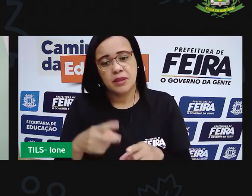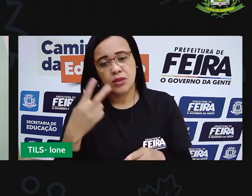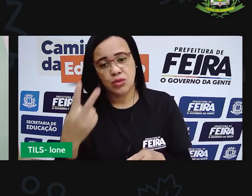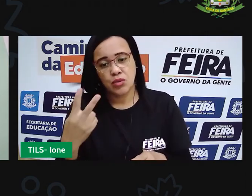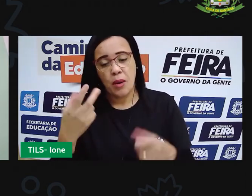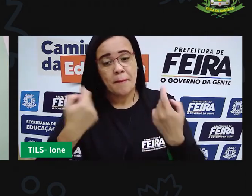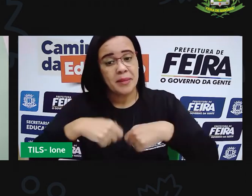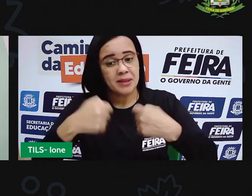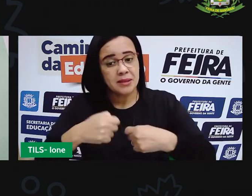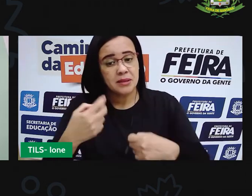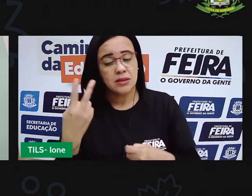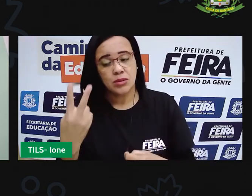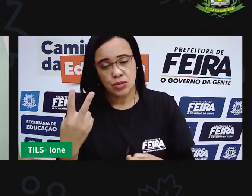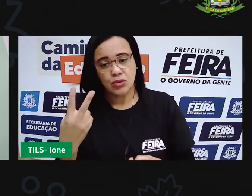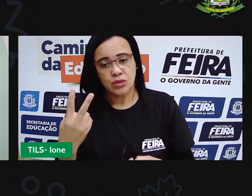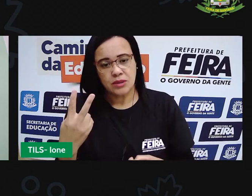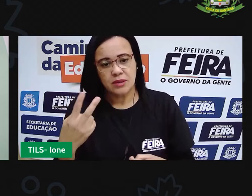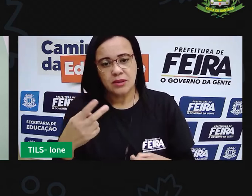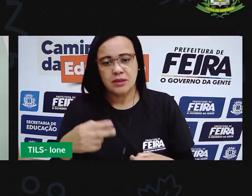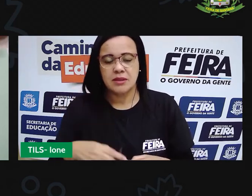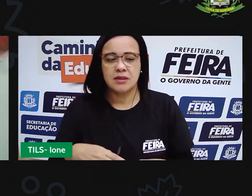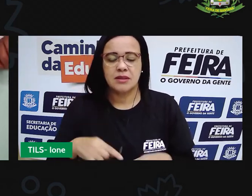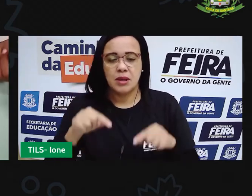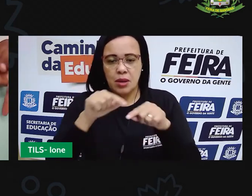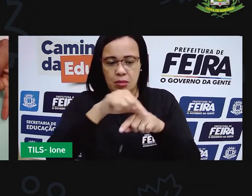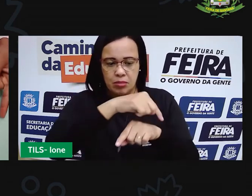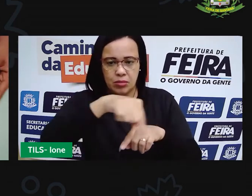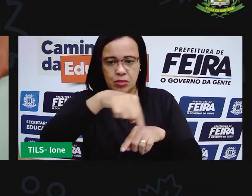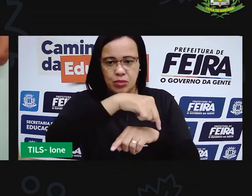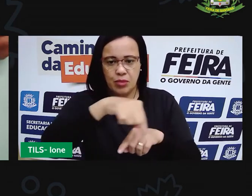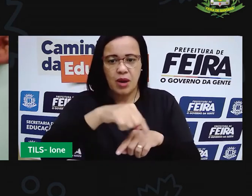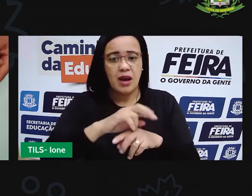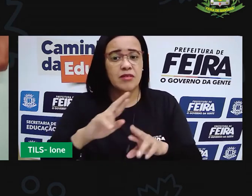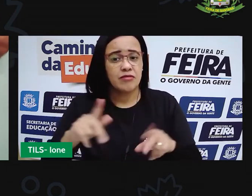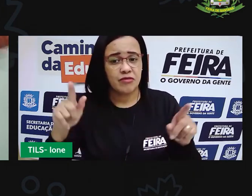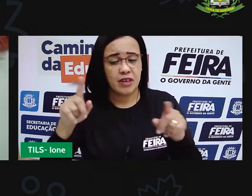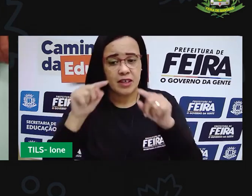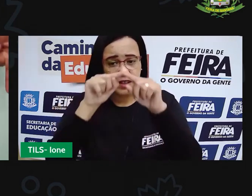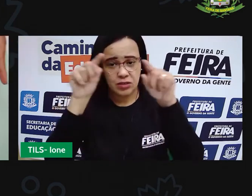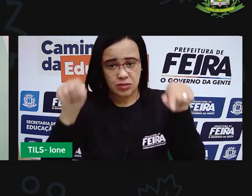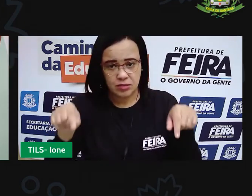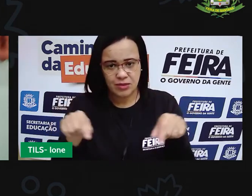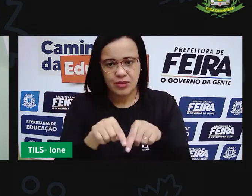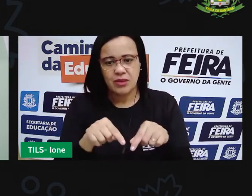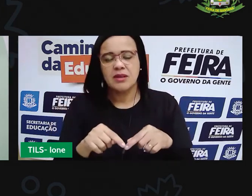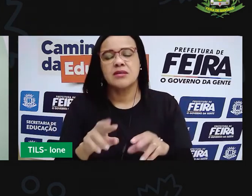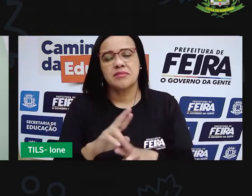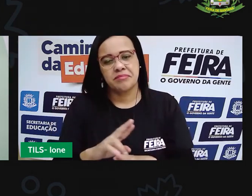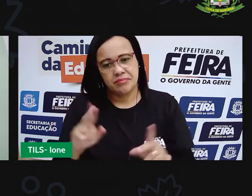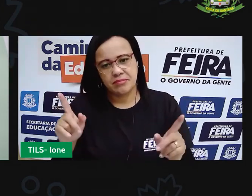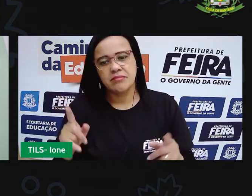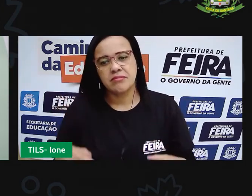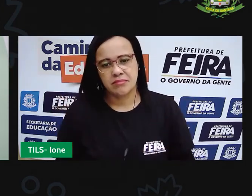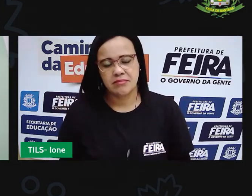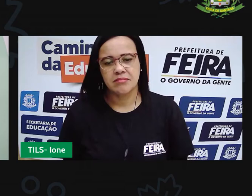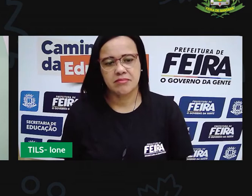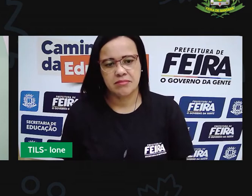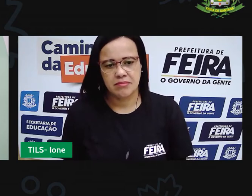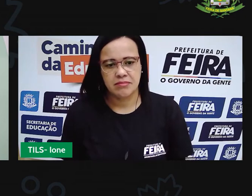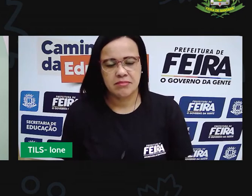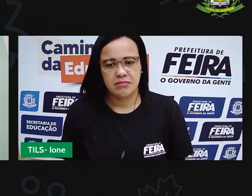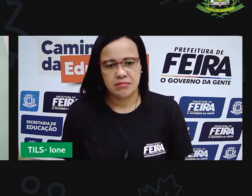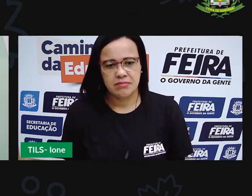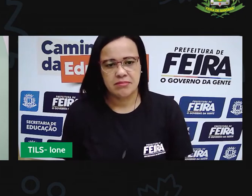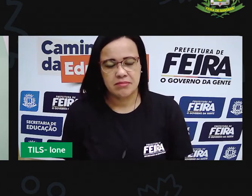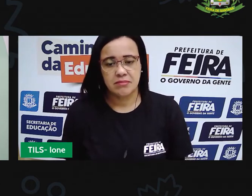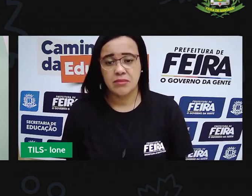lembre-se a lateral do retângulo é maior do que a do quadrado no